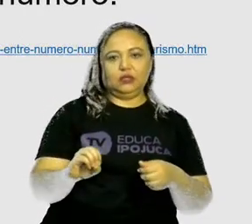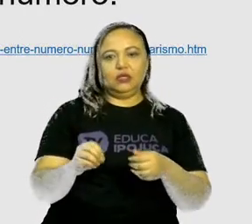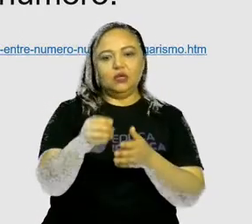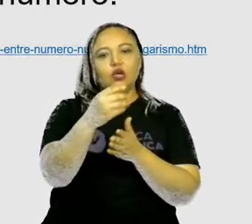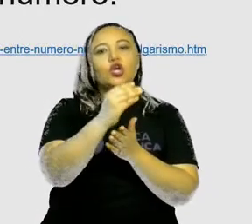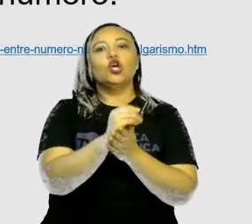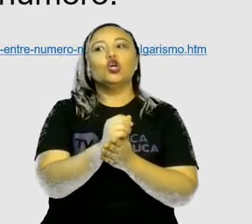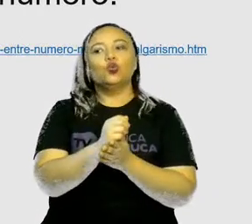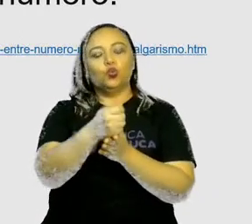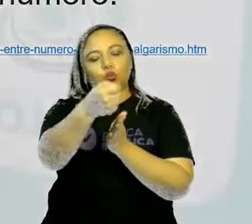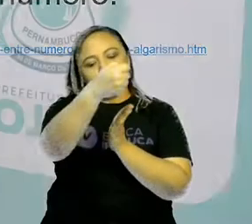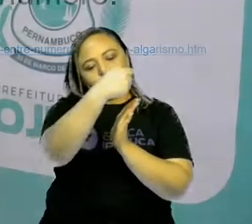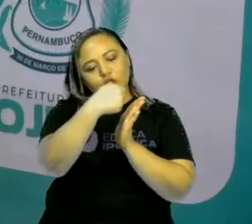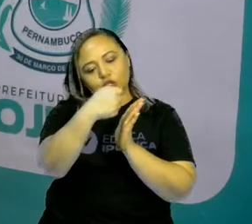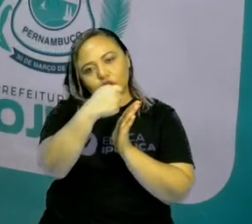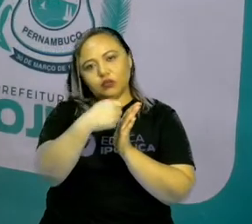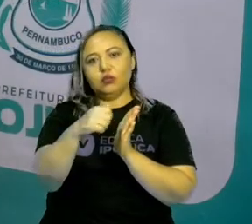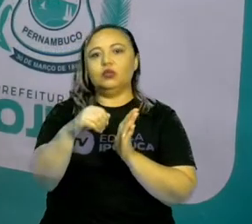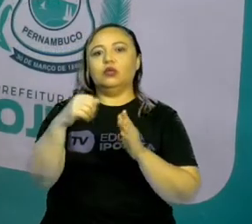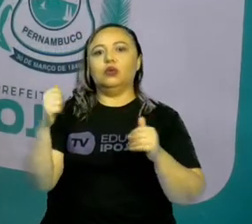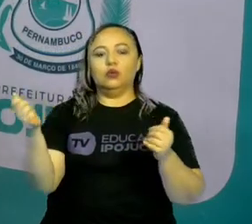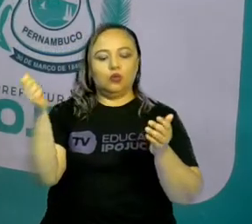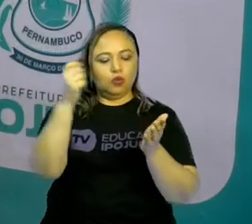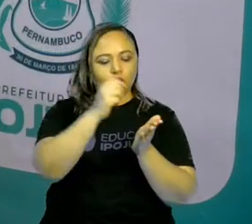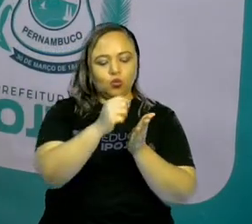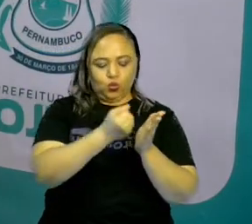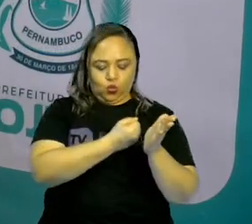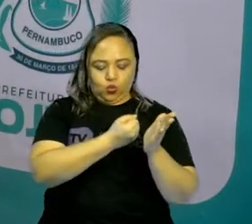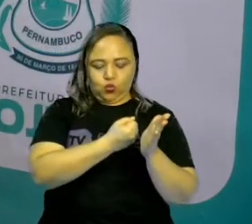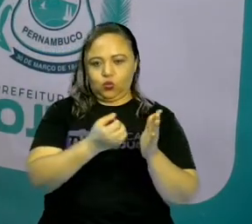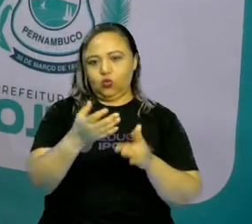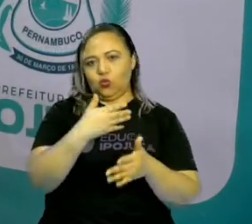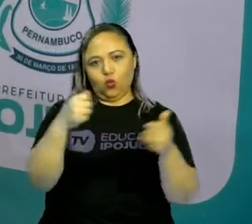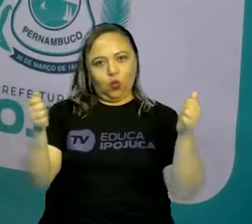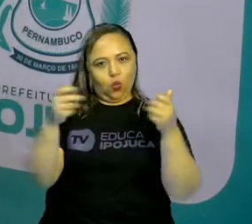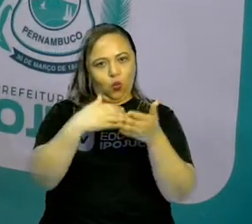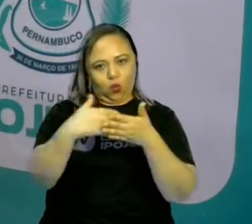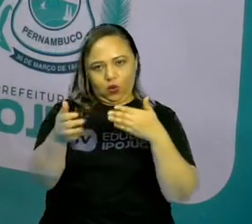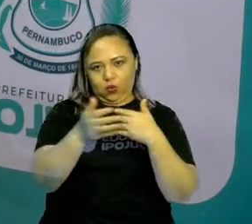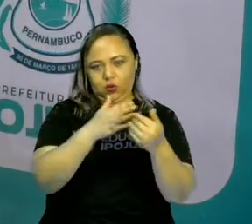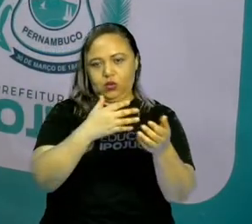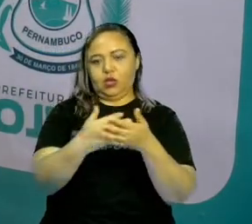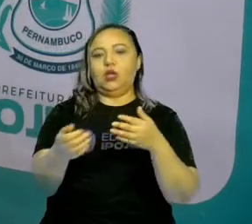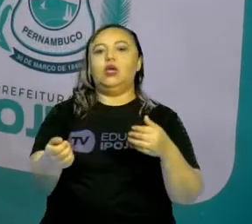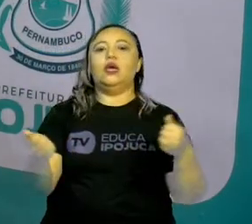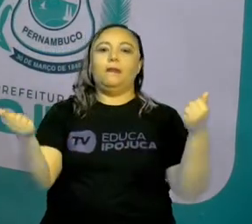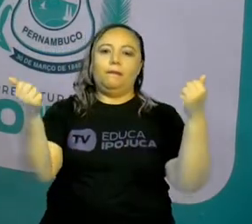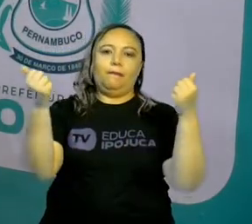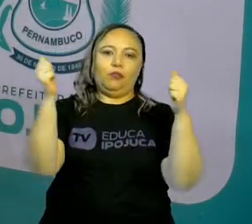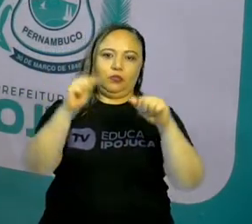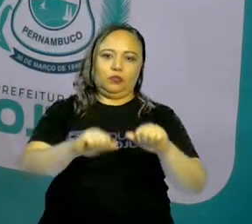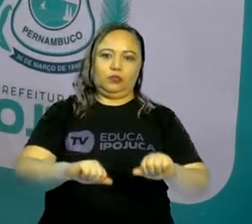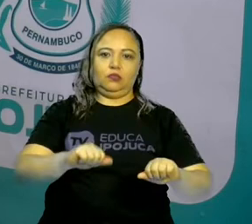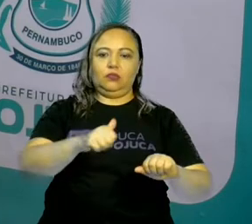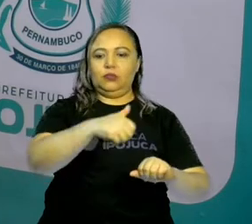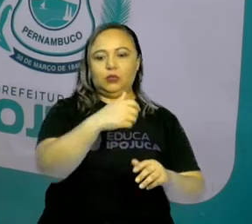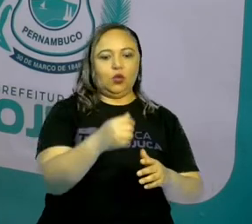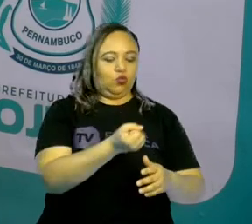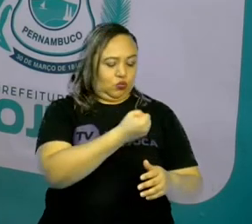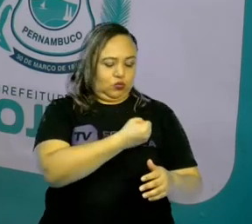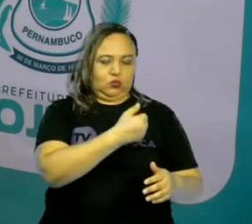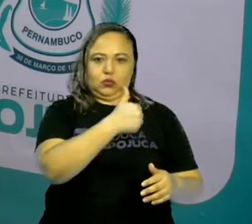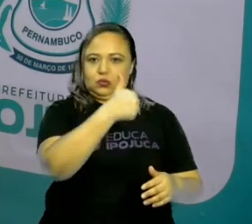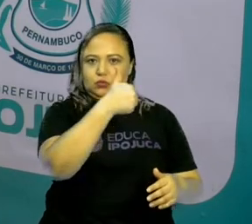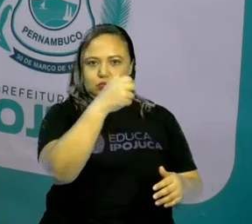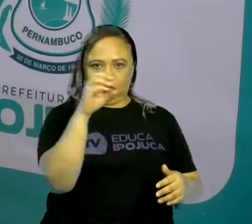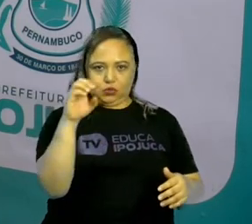qualquer número. Então, só são 10. E qualquer número que nós possamos